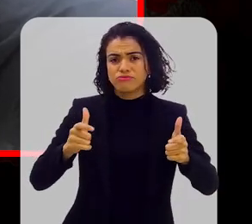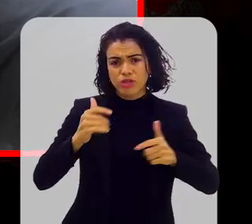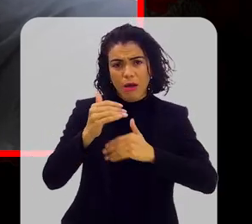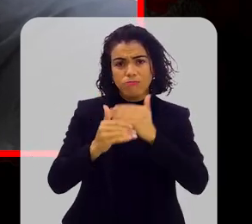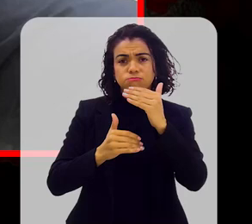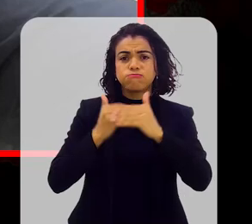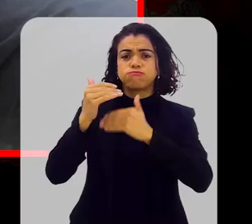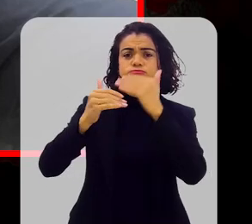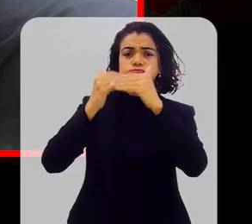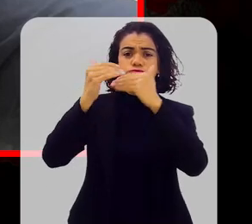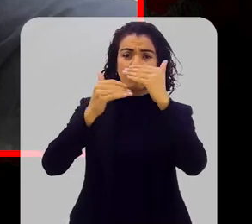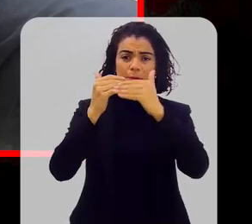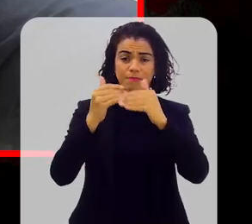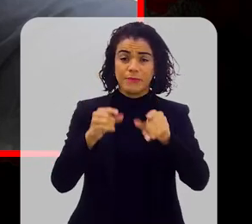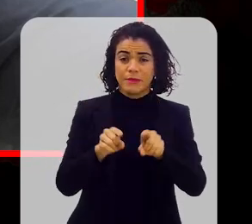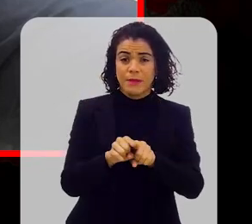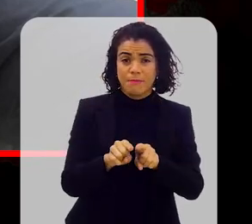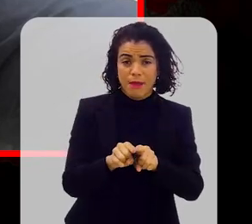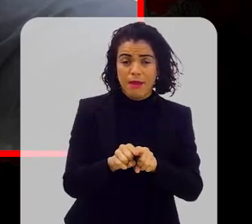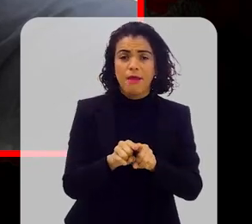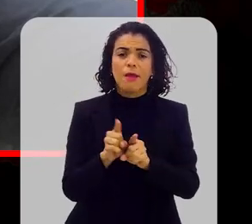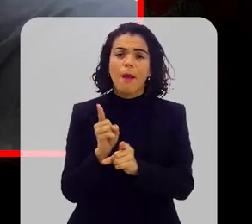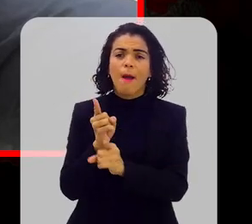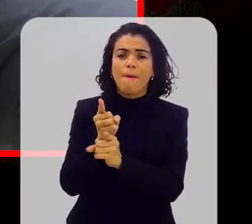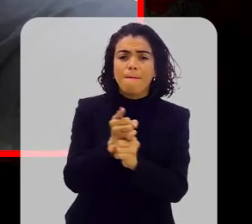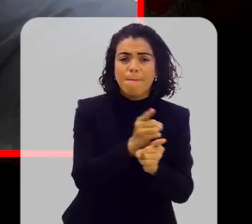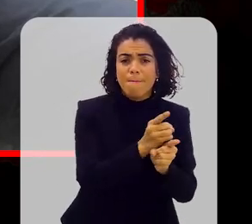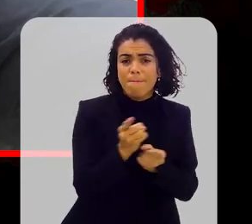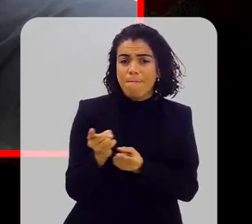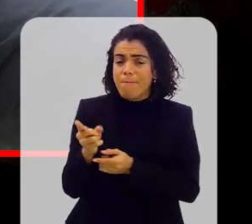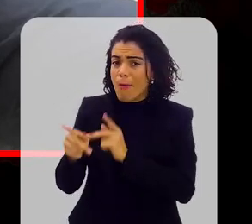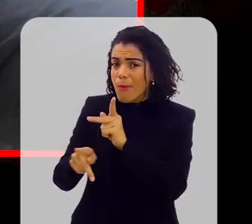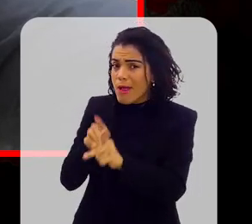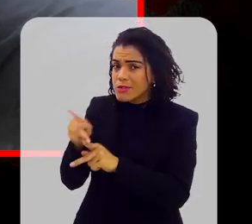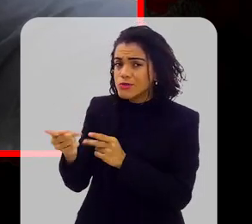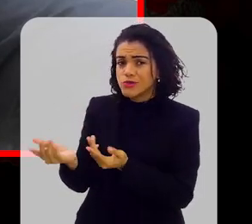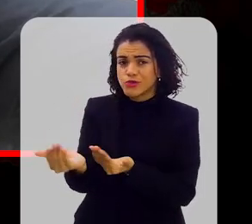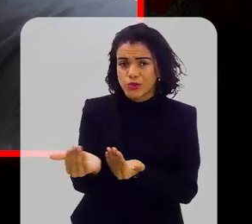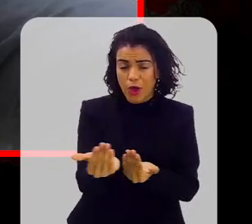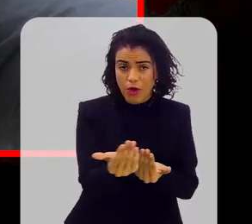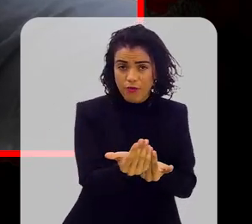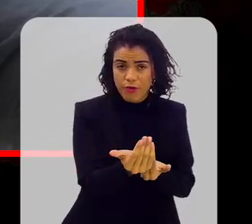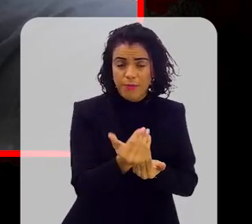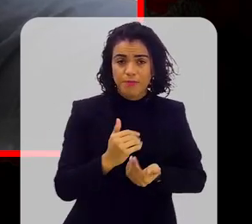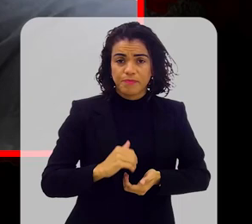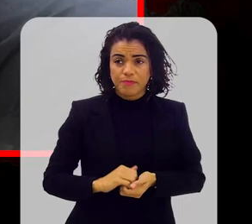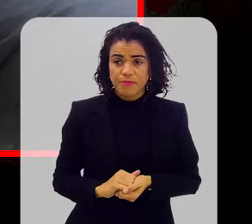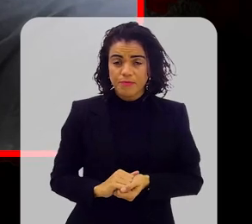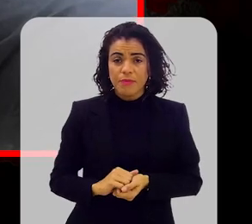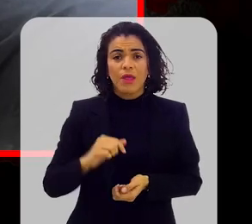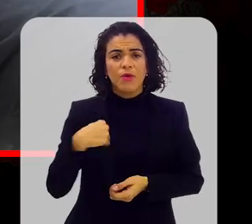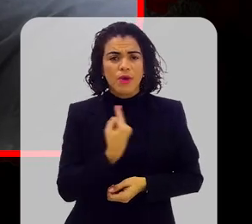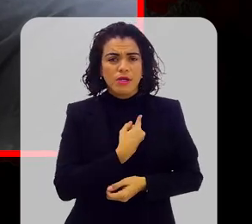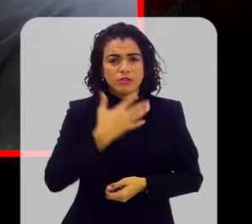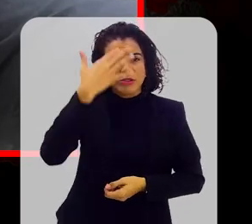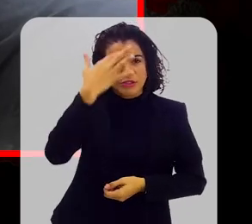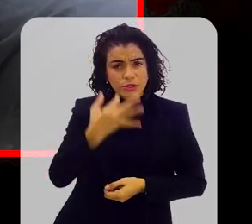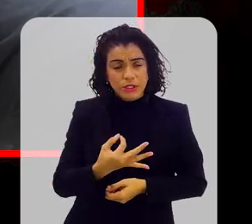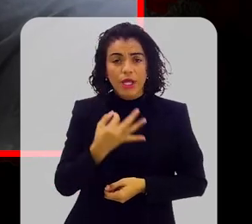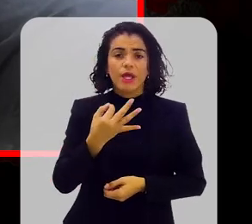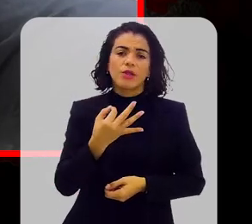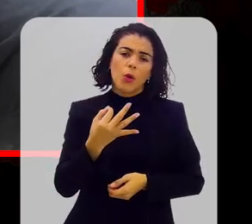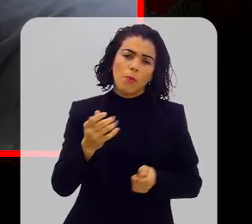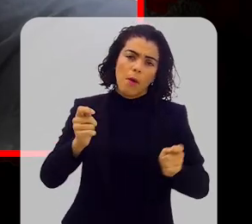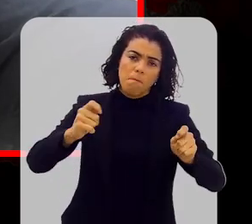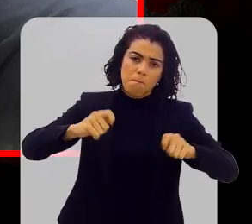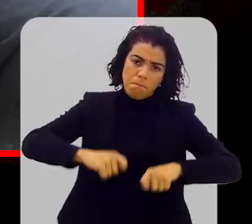vem aumentando nos últimos anos e pegando uma população mais jovem também. Uma das coisas que a gente entende como uma